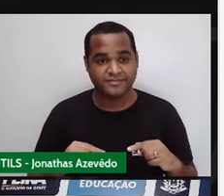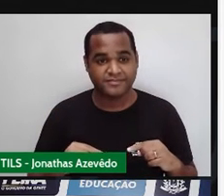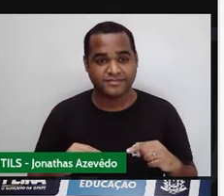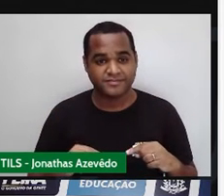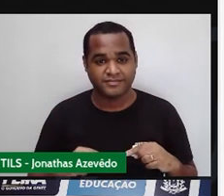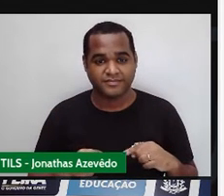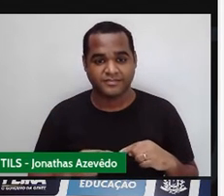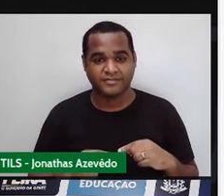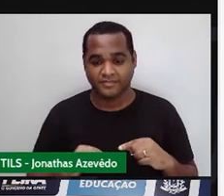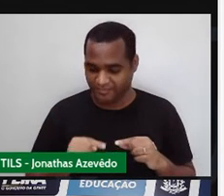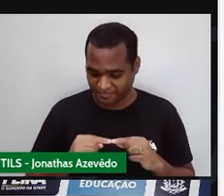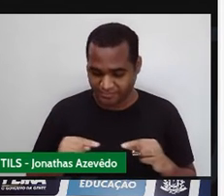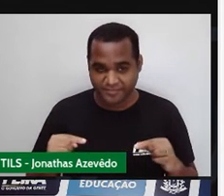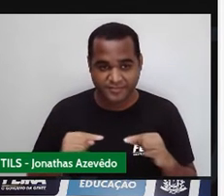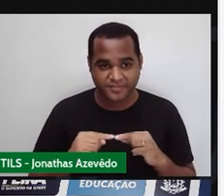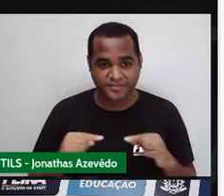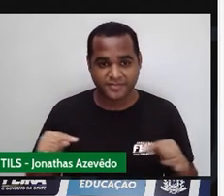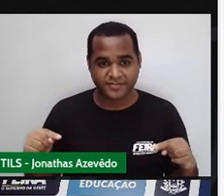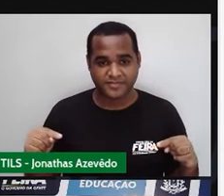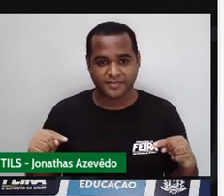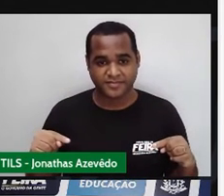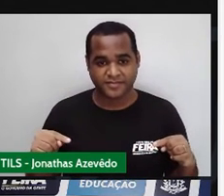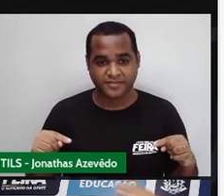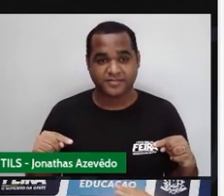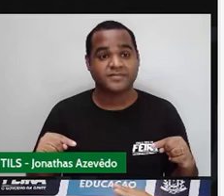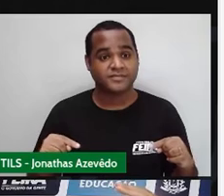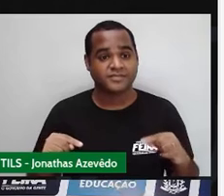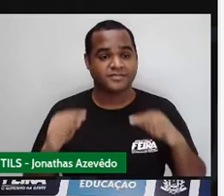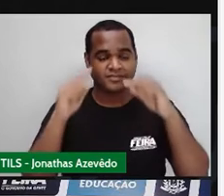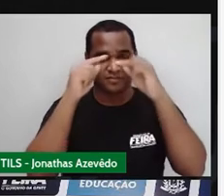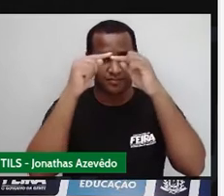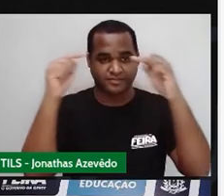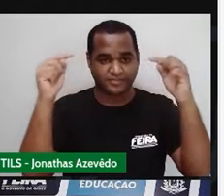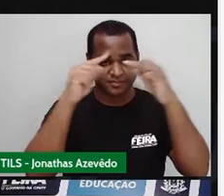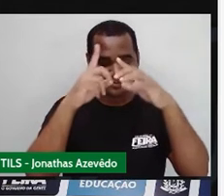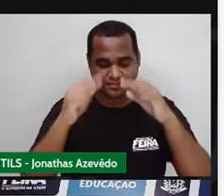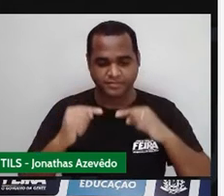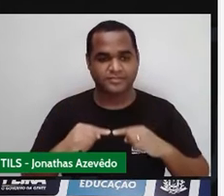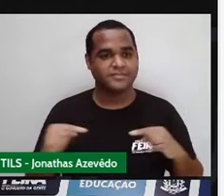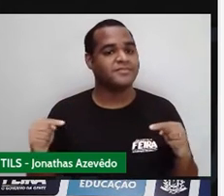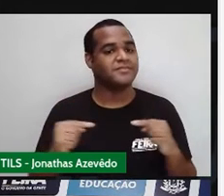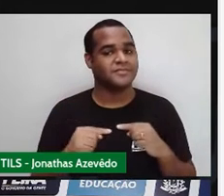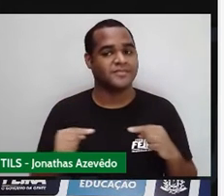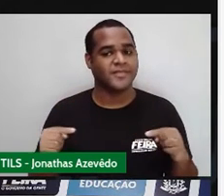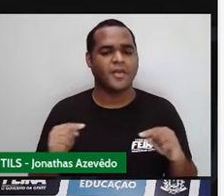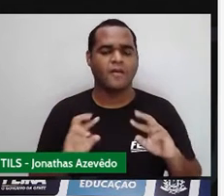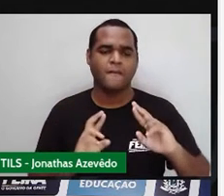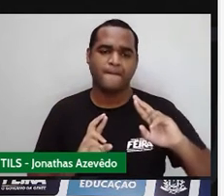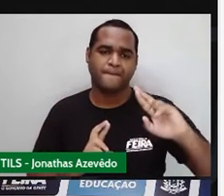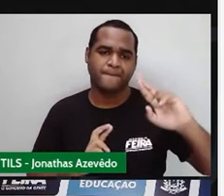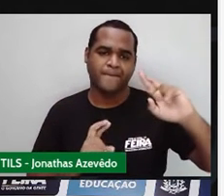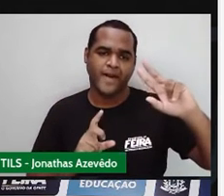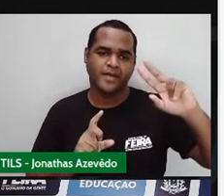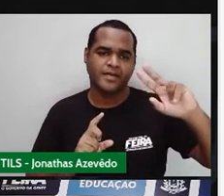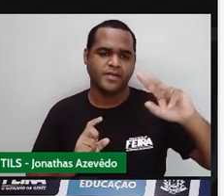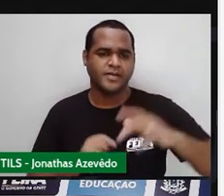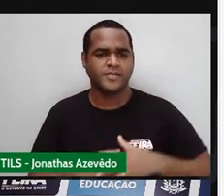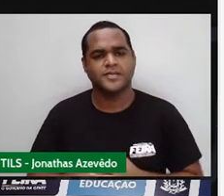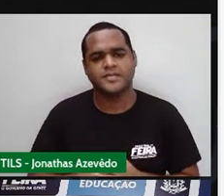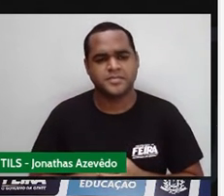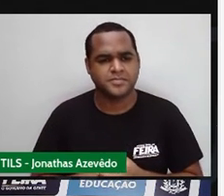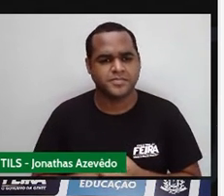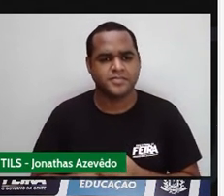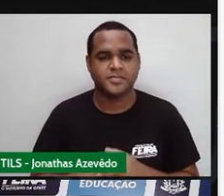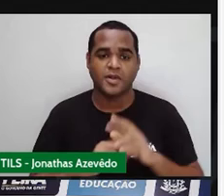Olha só, esse lado de baixo aqui, ó. O de cima, o lado de cima e o lado de baixo são opostos, né?